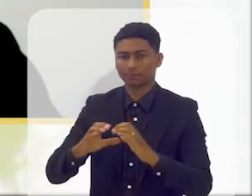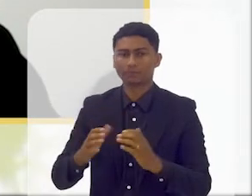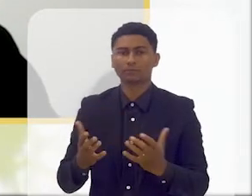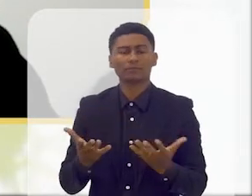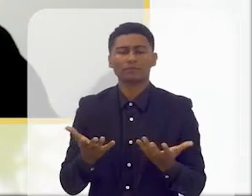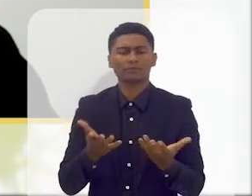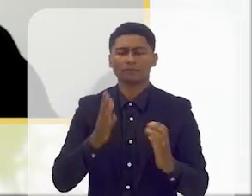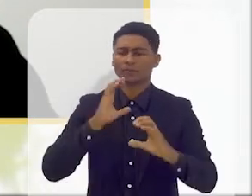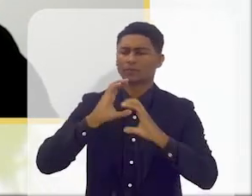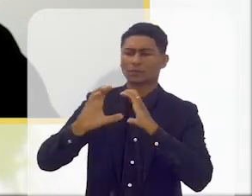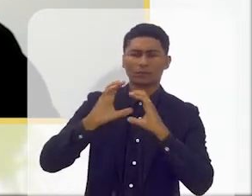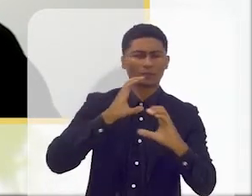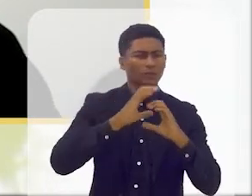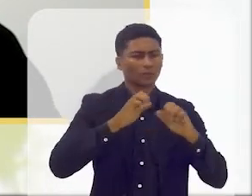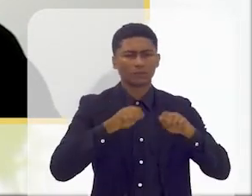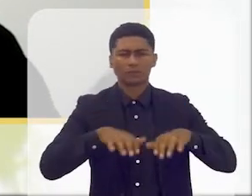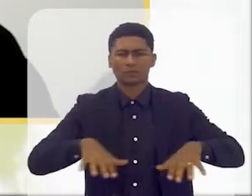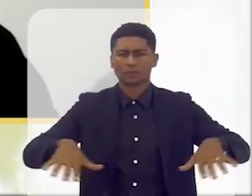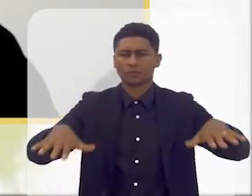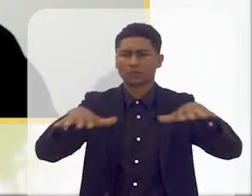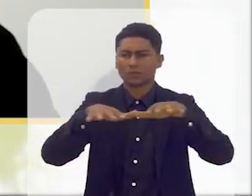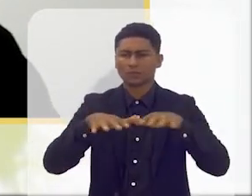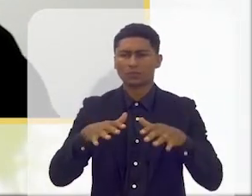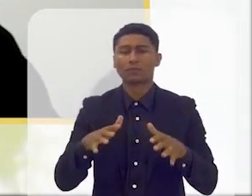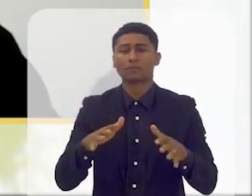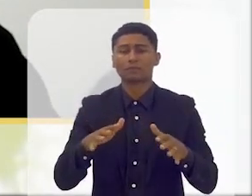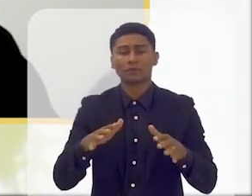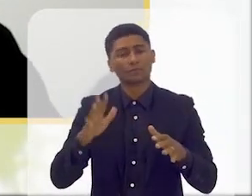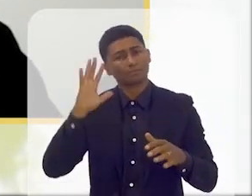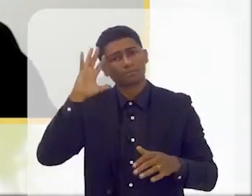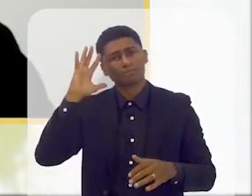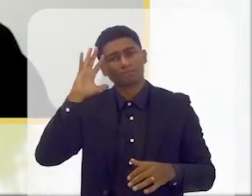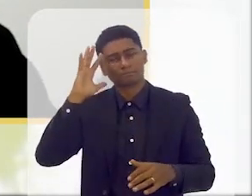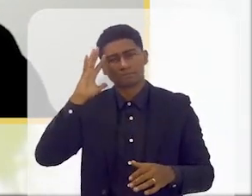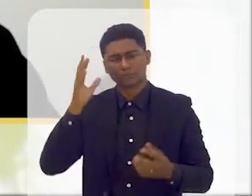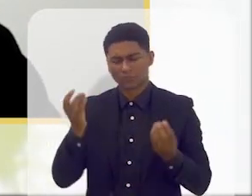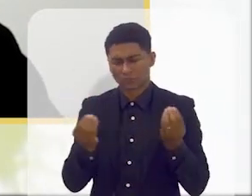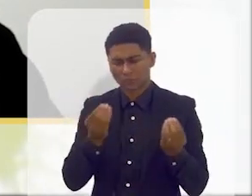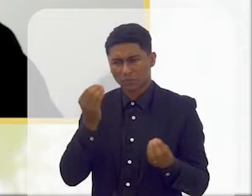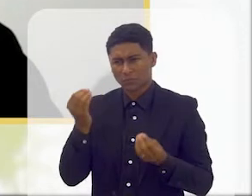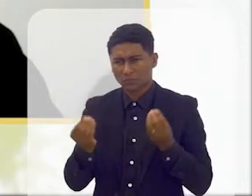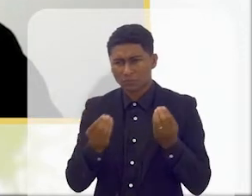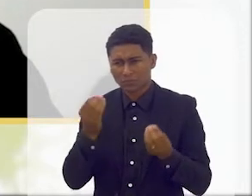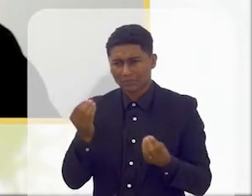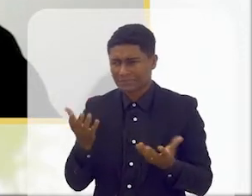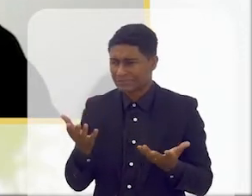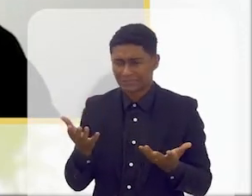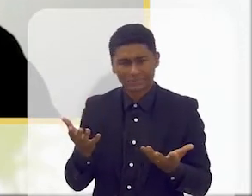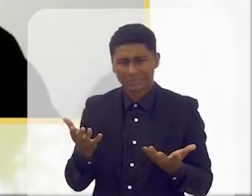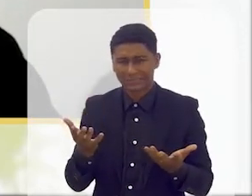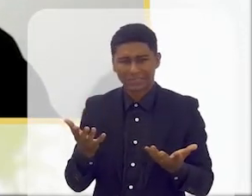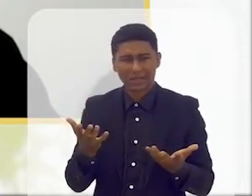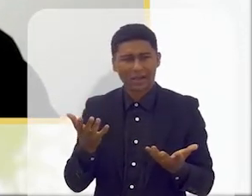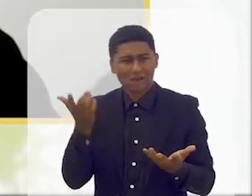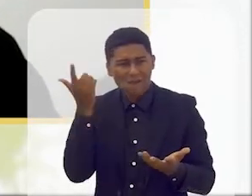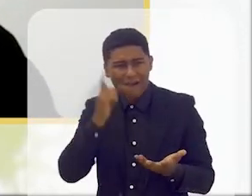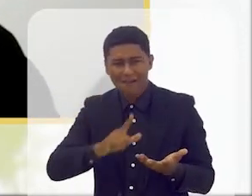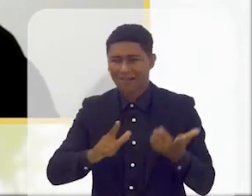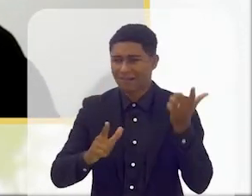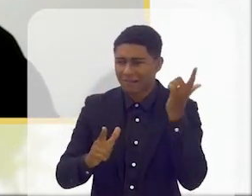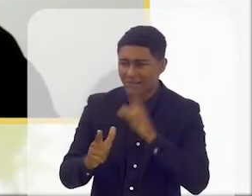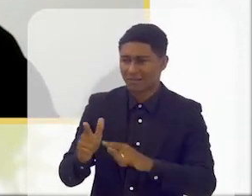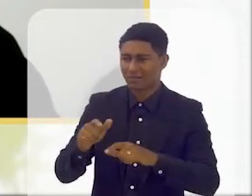comunicar com todos, é pensar logo como é que eu vou fazer isso de modo a chegar a todos. E eu só consigo chegar